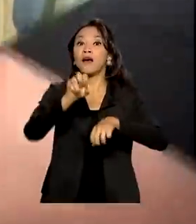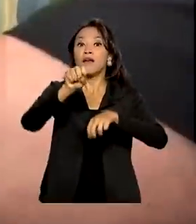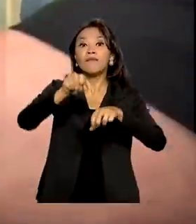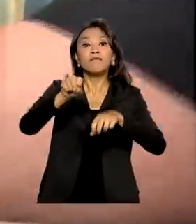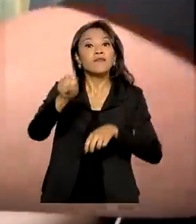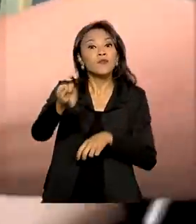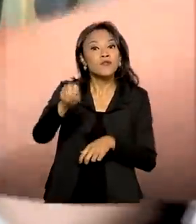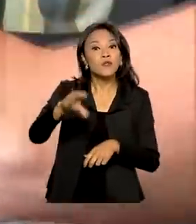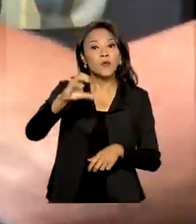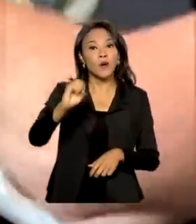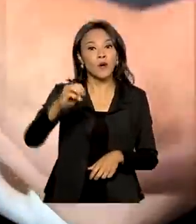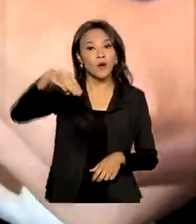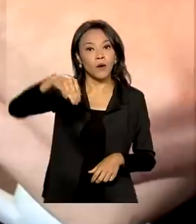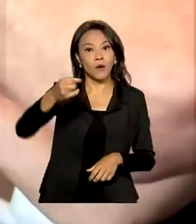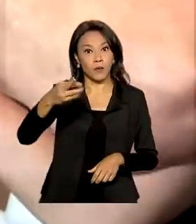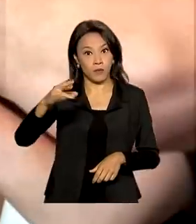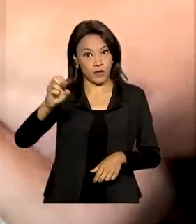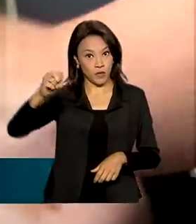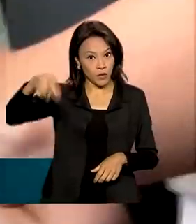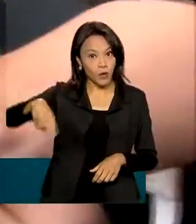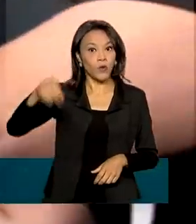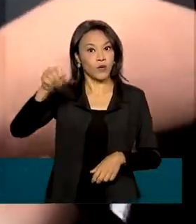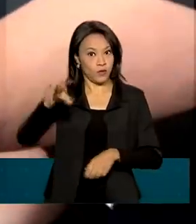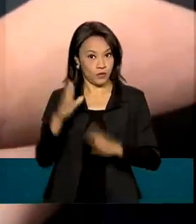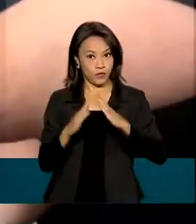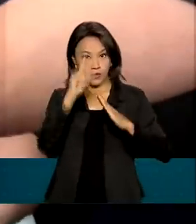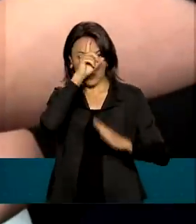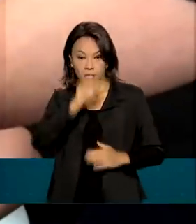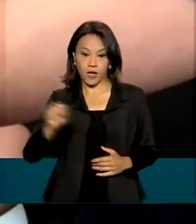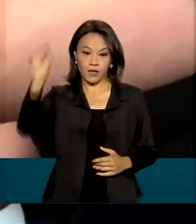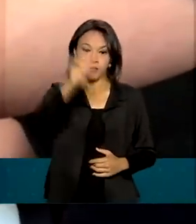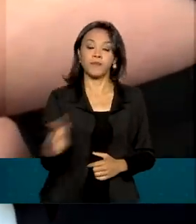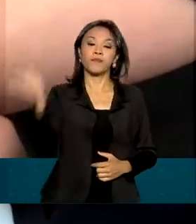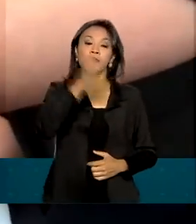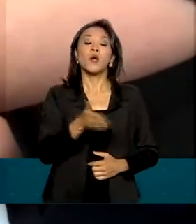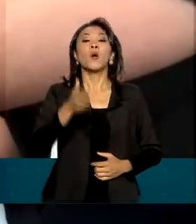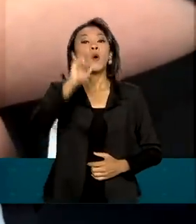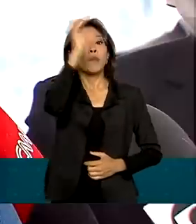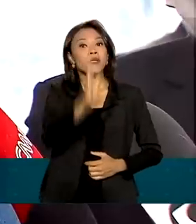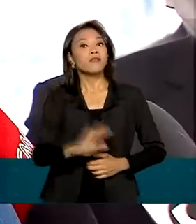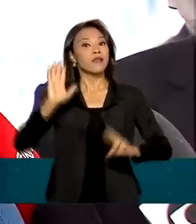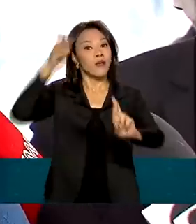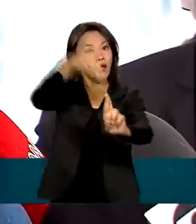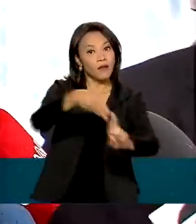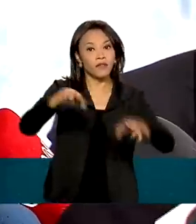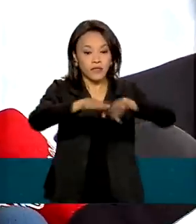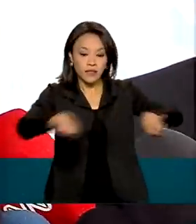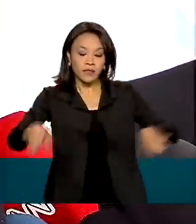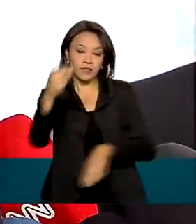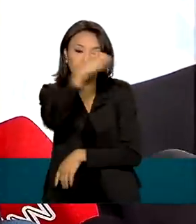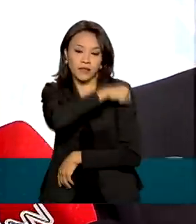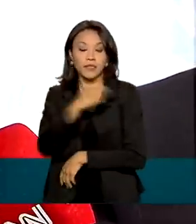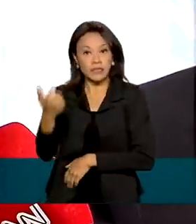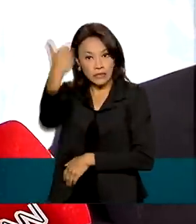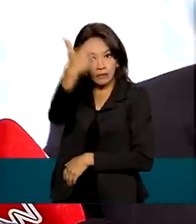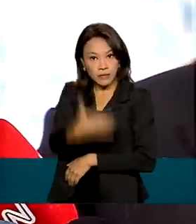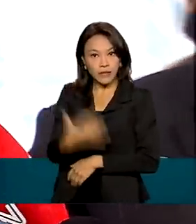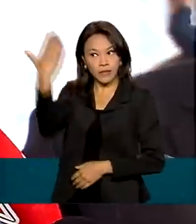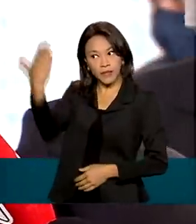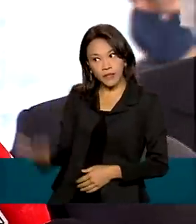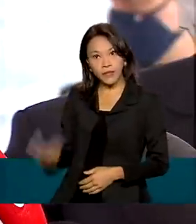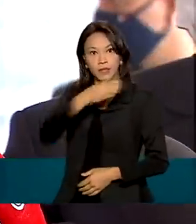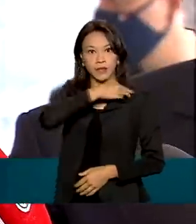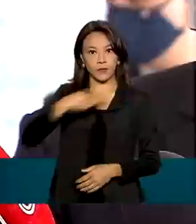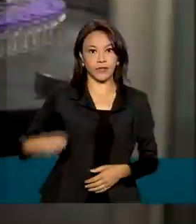O Brasil vai liderar a vacinação global de crianças contra a Covid-19, de acordo com o ministro da Saúde,